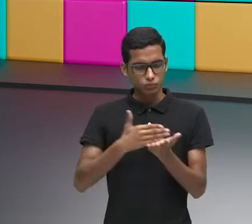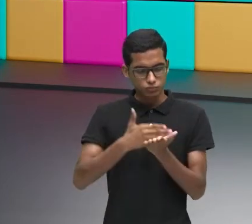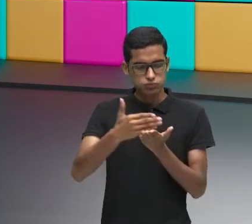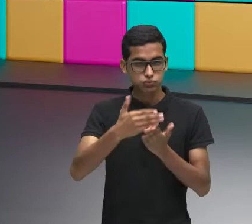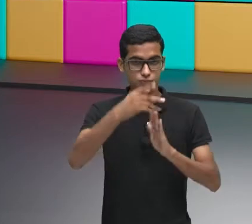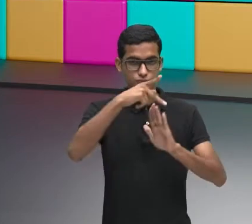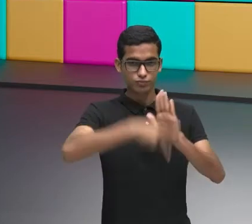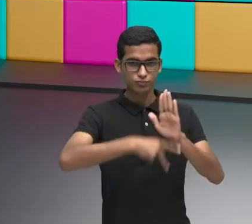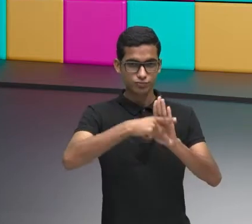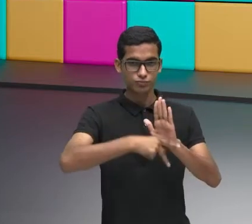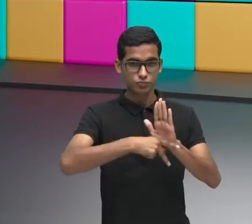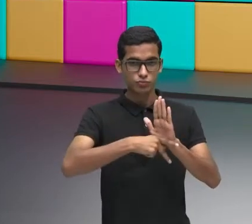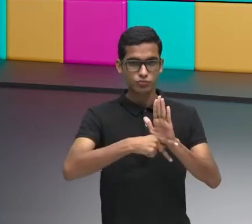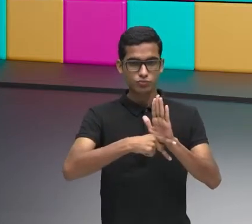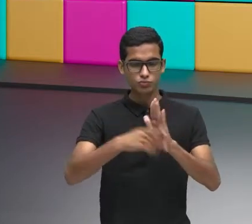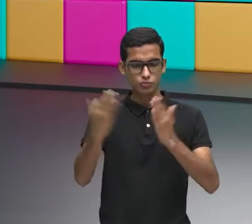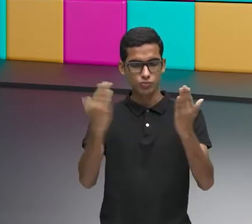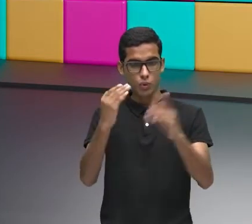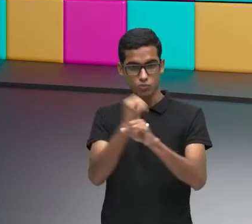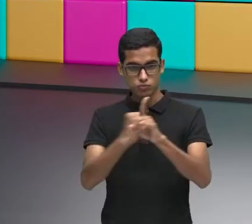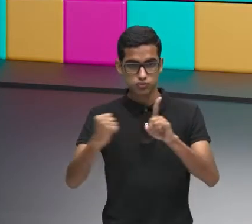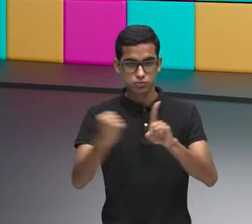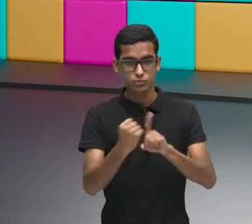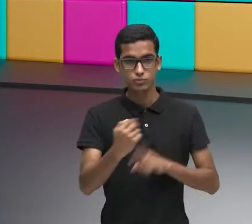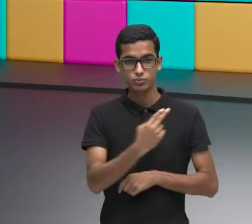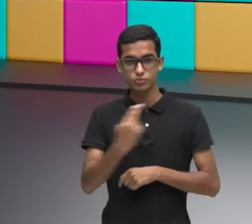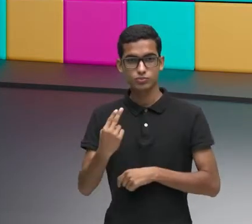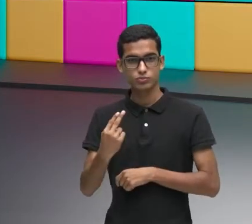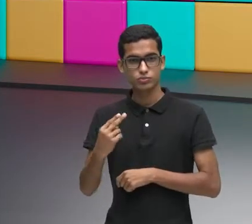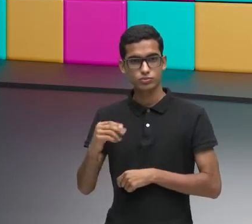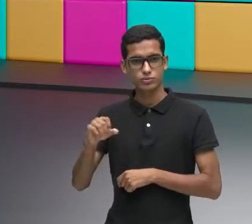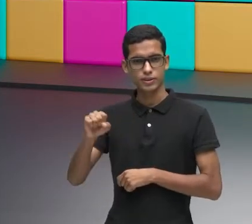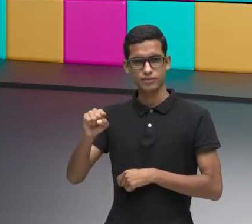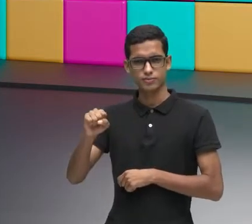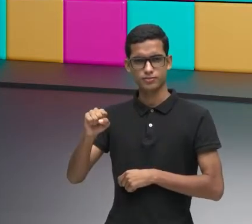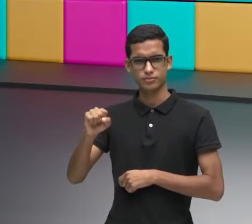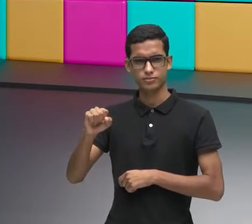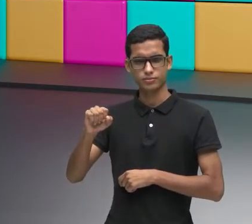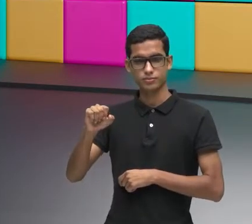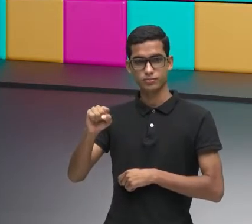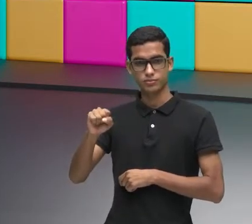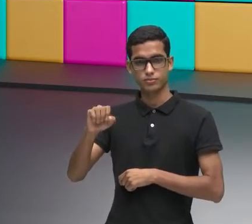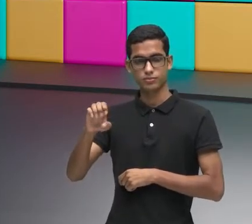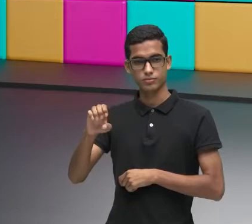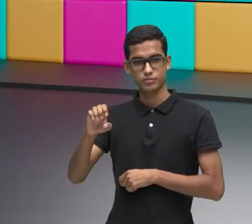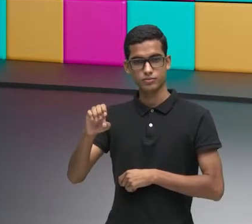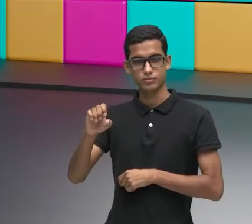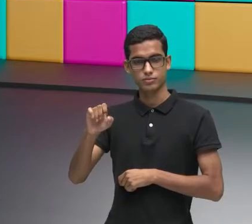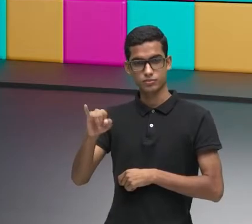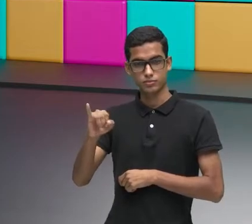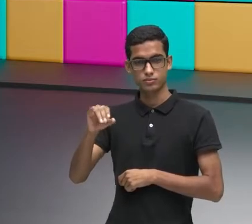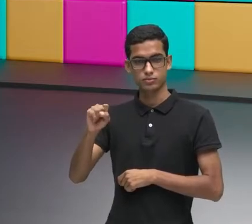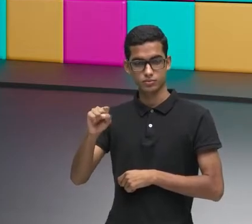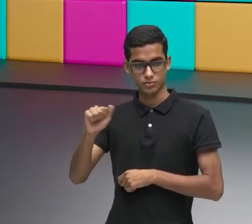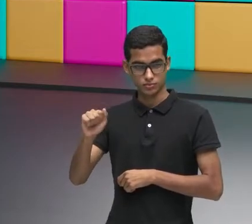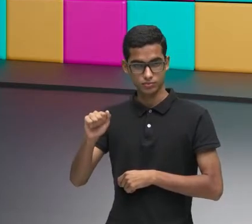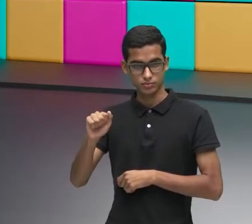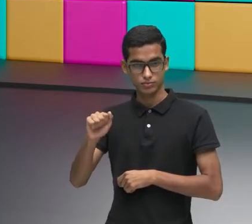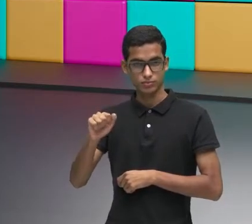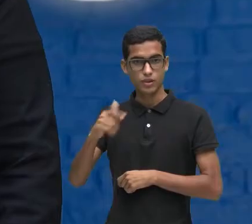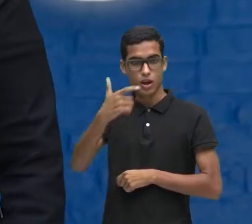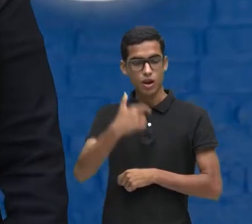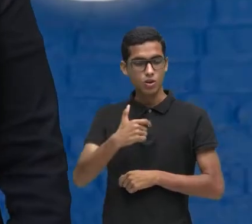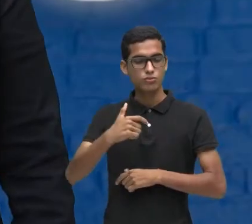programa do Psicossocial. O meu nome é Ceisa Silveira, eu sou assistente social e hoje nós vamos